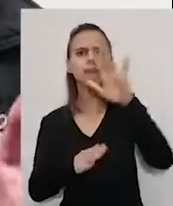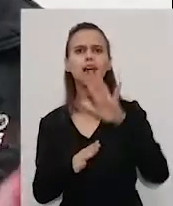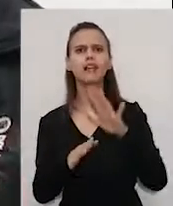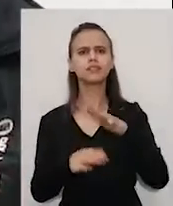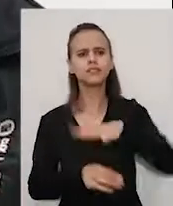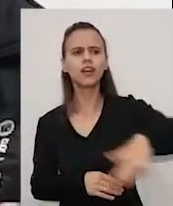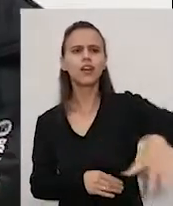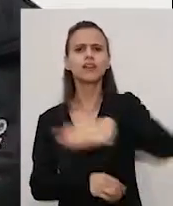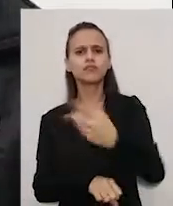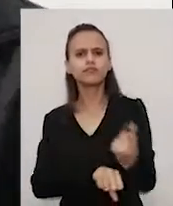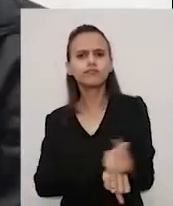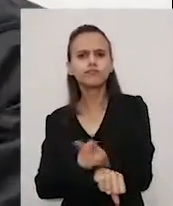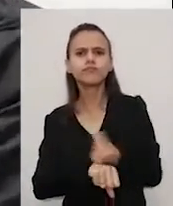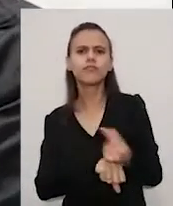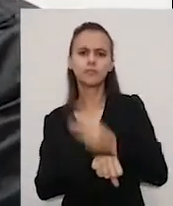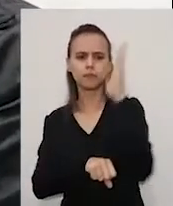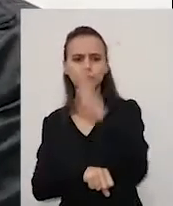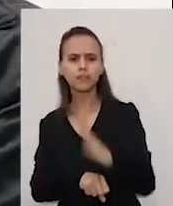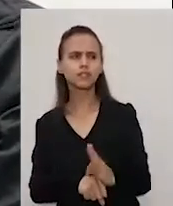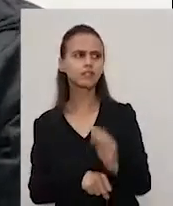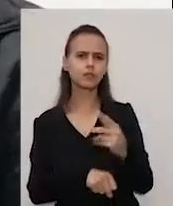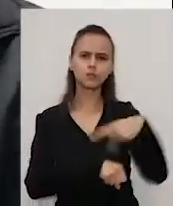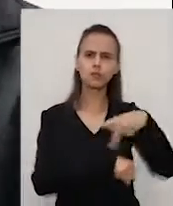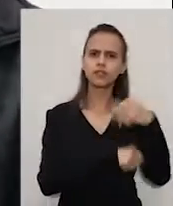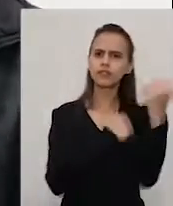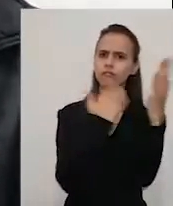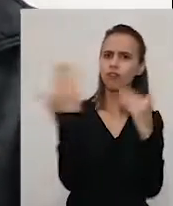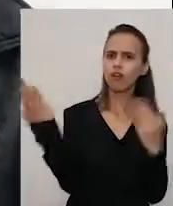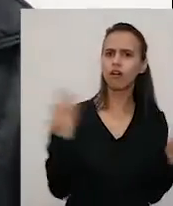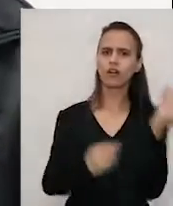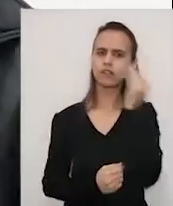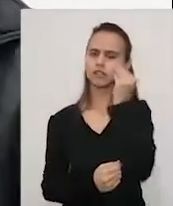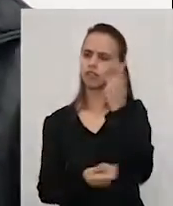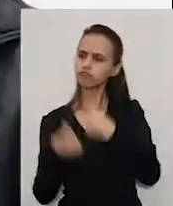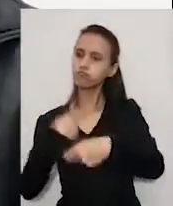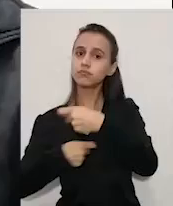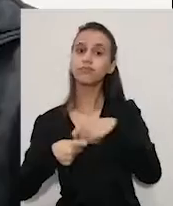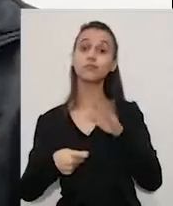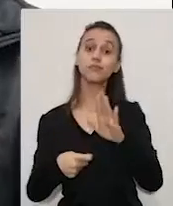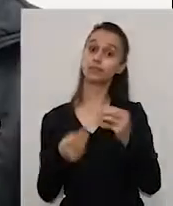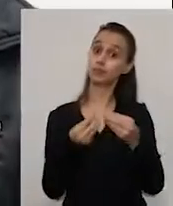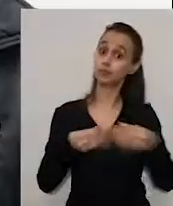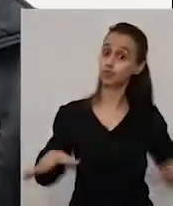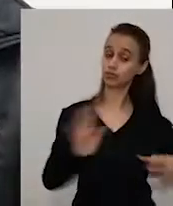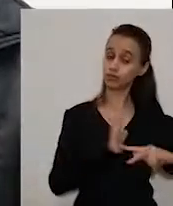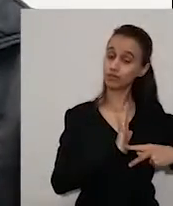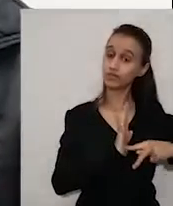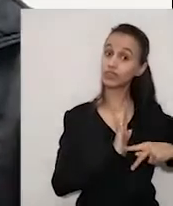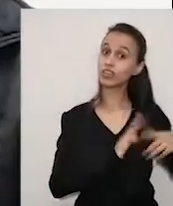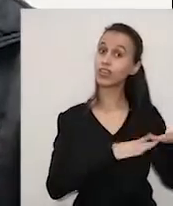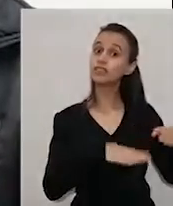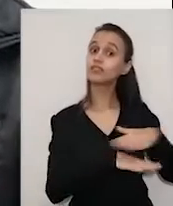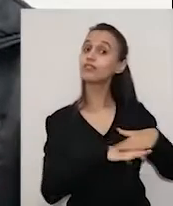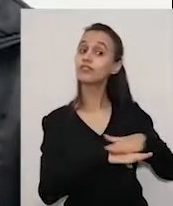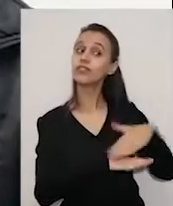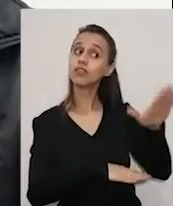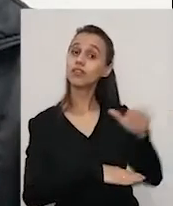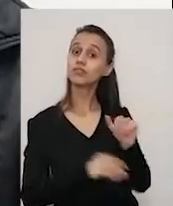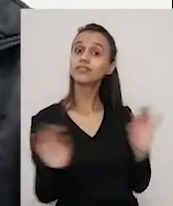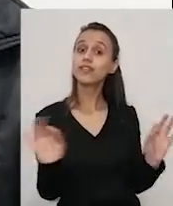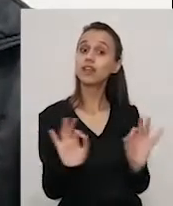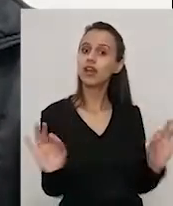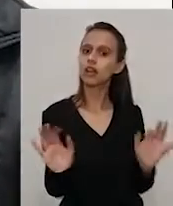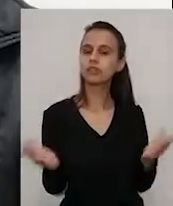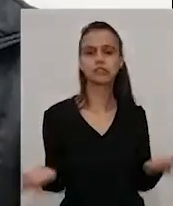mercados nacionais quanto internacionais. Infelizmente, é uma atitude que pode colocar em risco uma